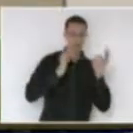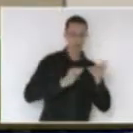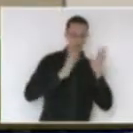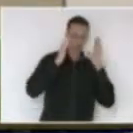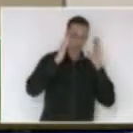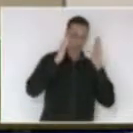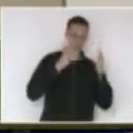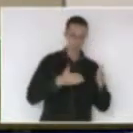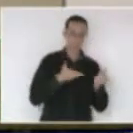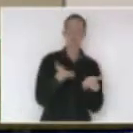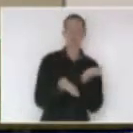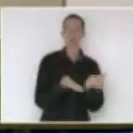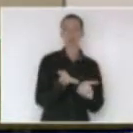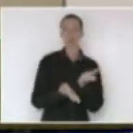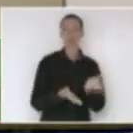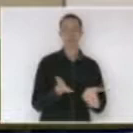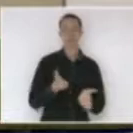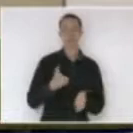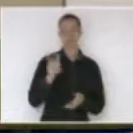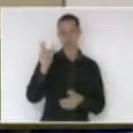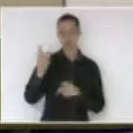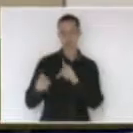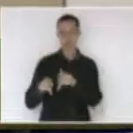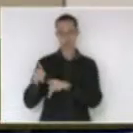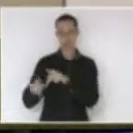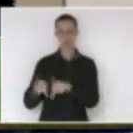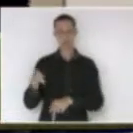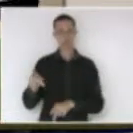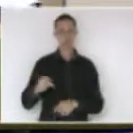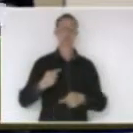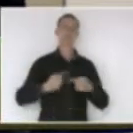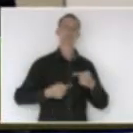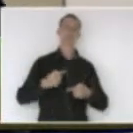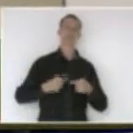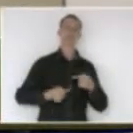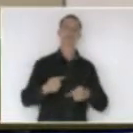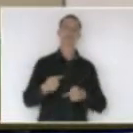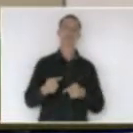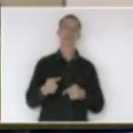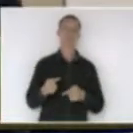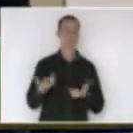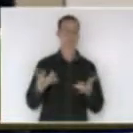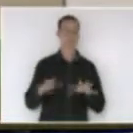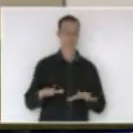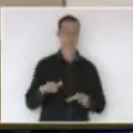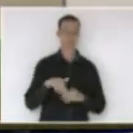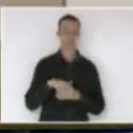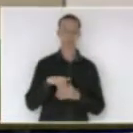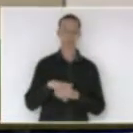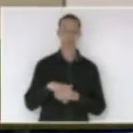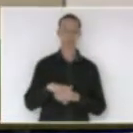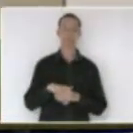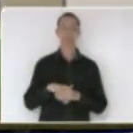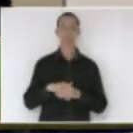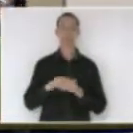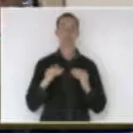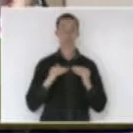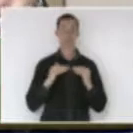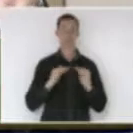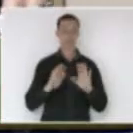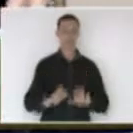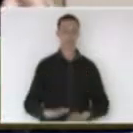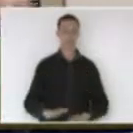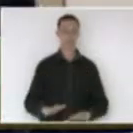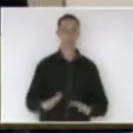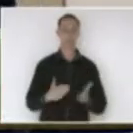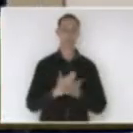atendimento destes eleitores em discussão não haveram o que discutir em votação quem tiver de acordo permaneça como